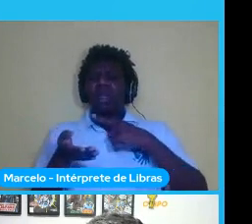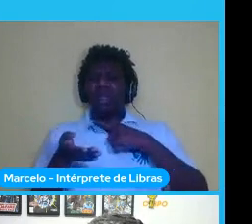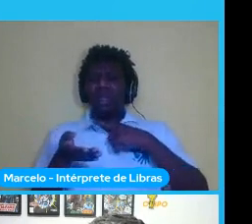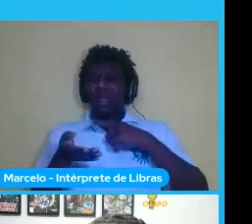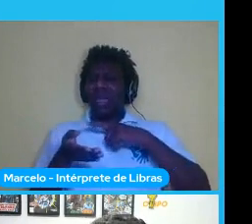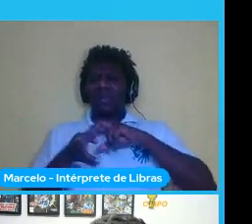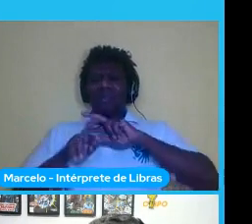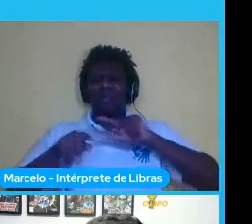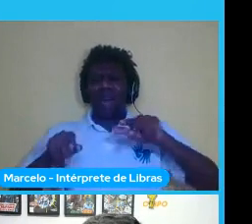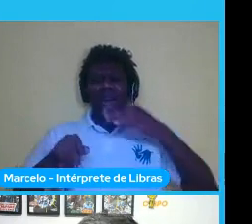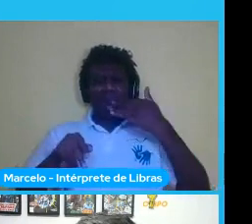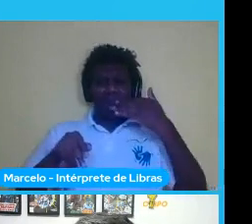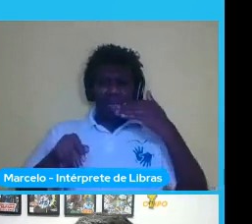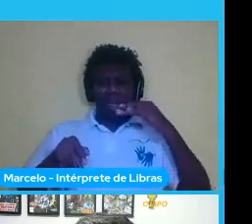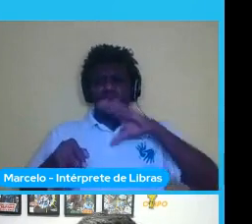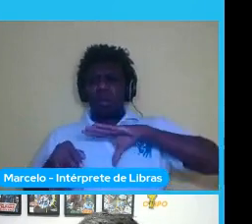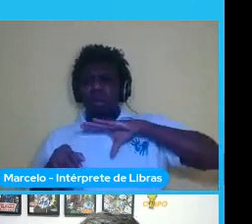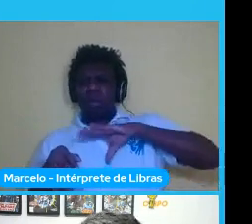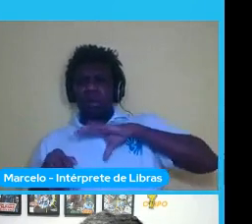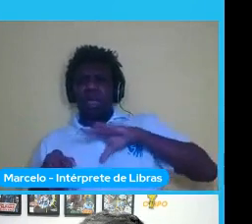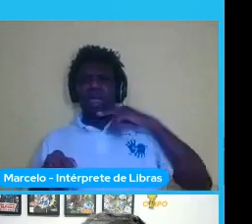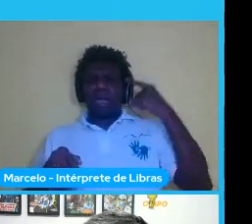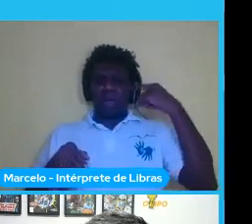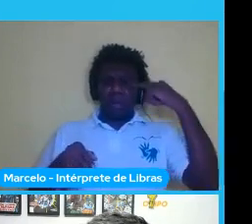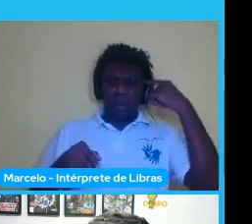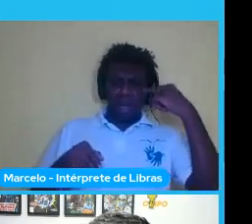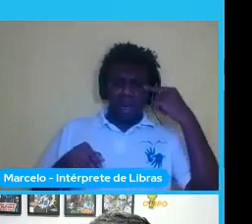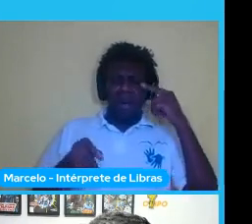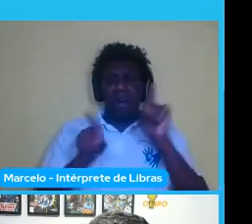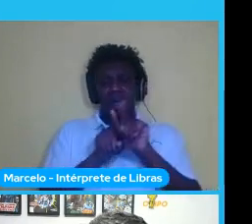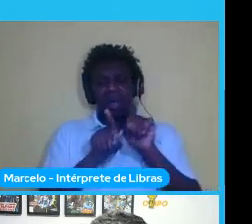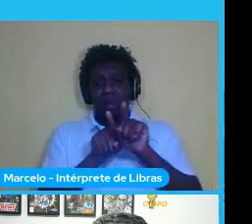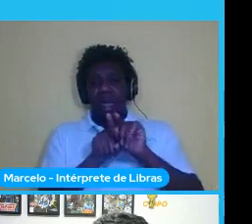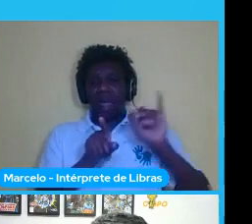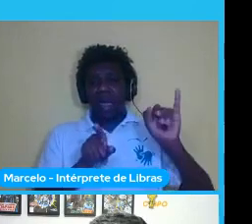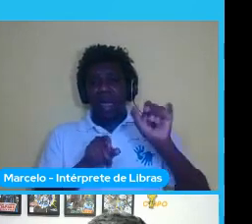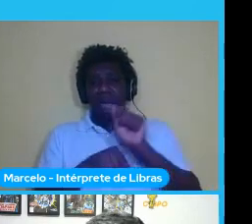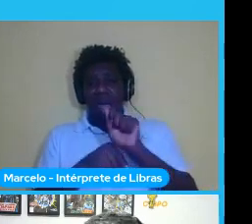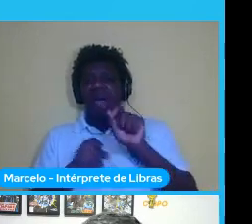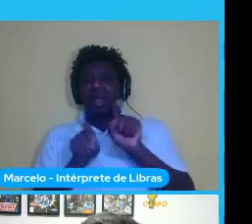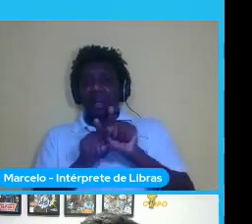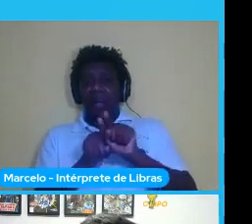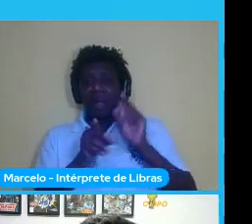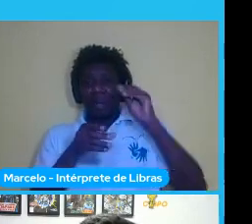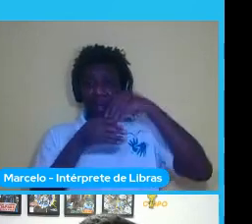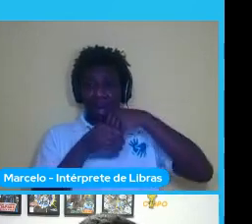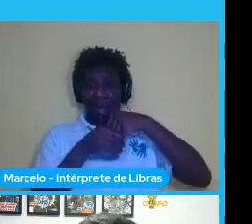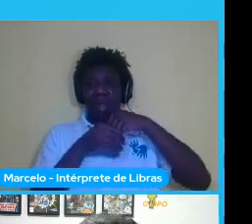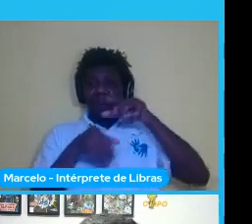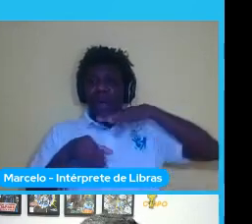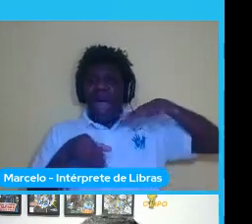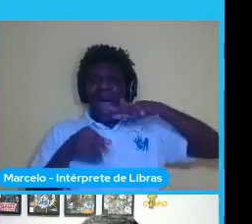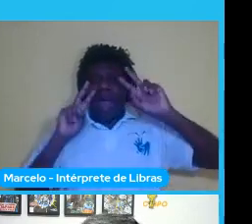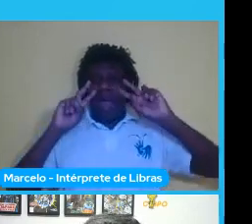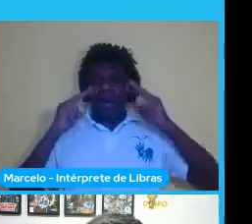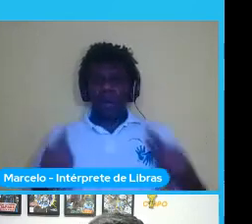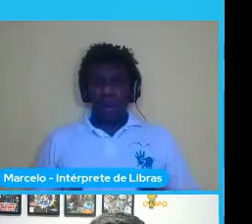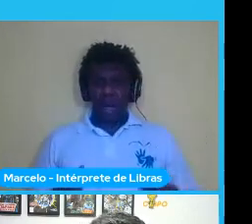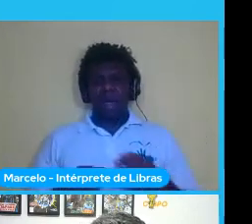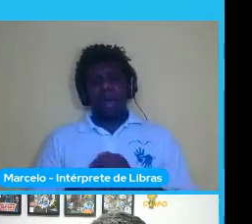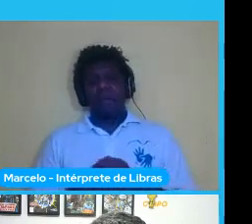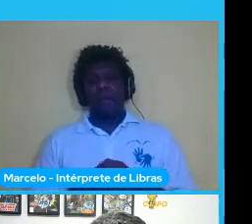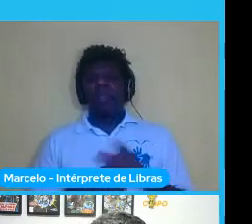que é como lidar com vieses na inteligência artificial e nos seres humanos então eles trazem um profundo